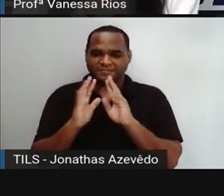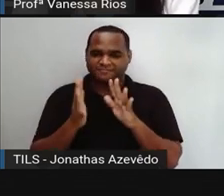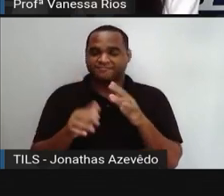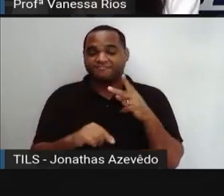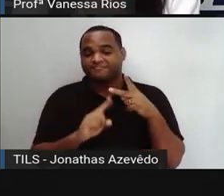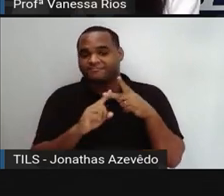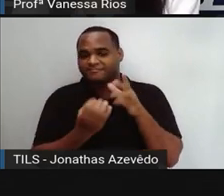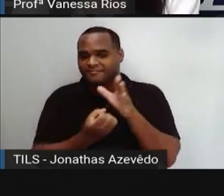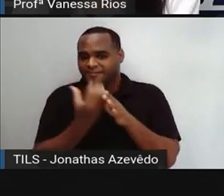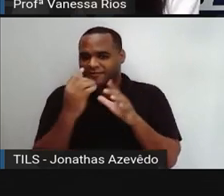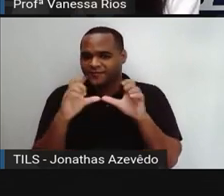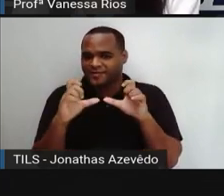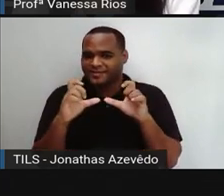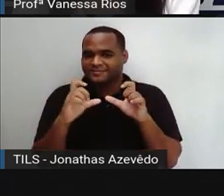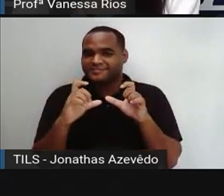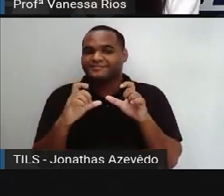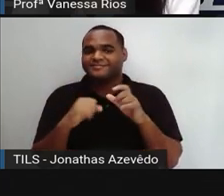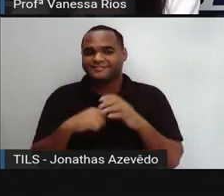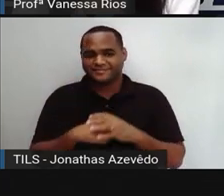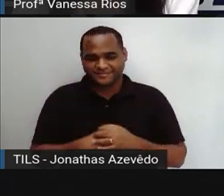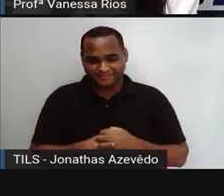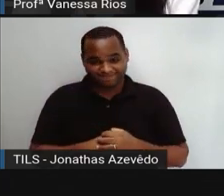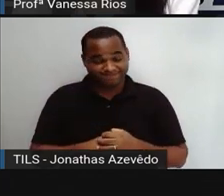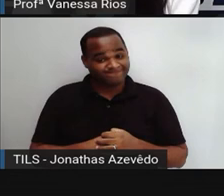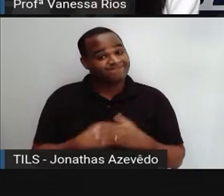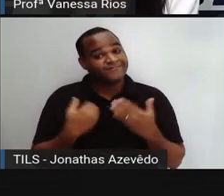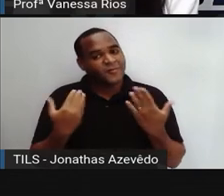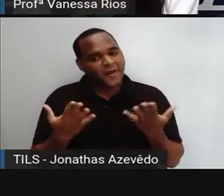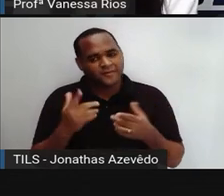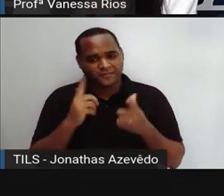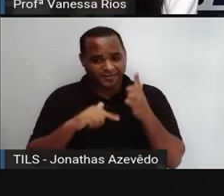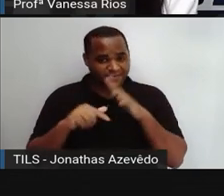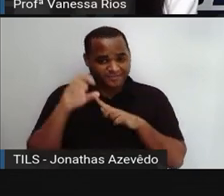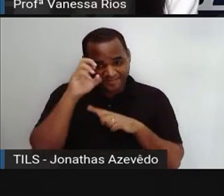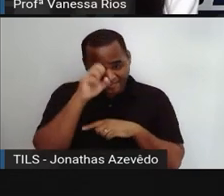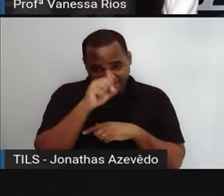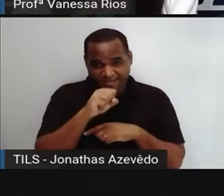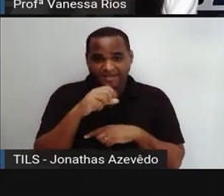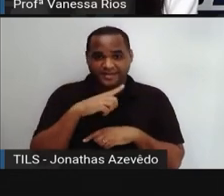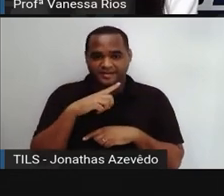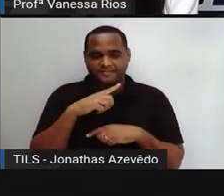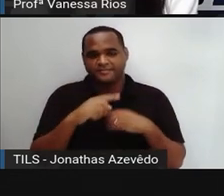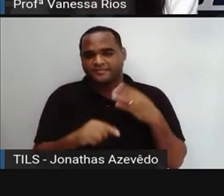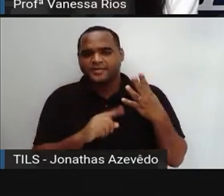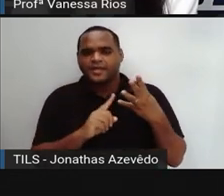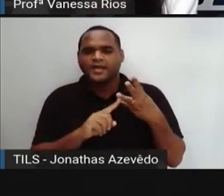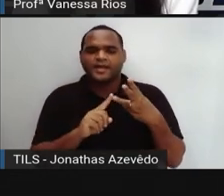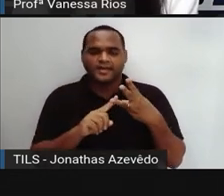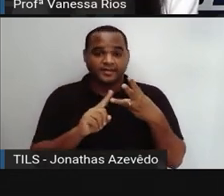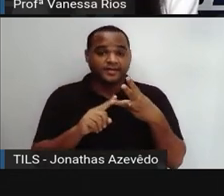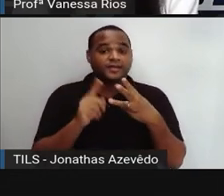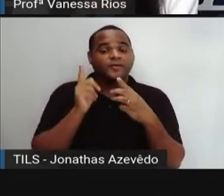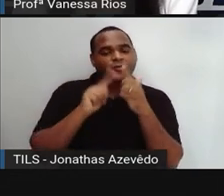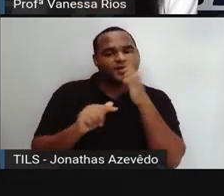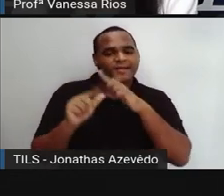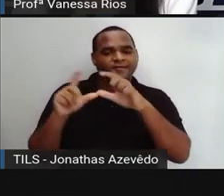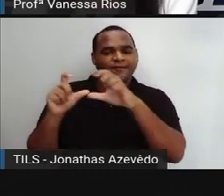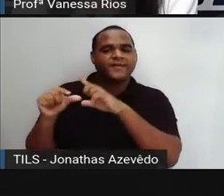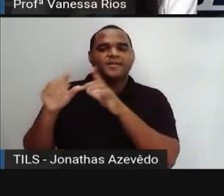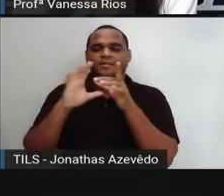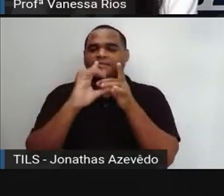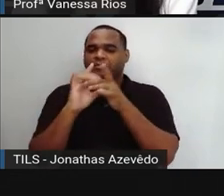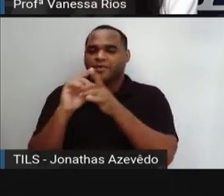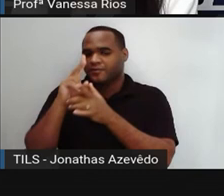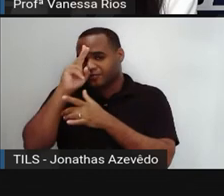é? Qual é a origem da fotografia? E aí, conseguiu aprender nestas aulas? De que forma a fotografia se